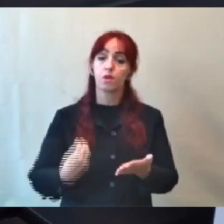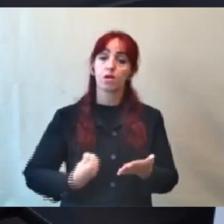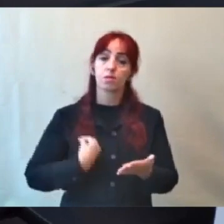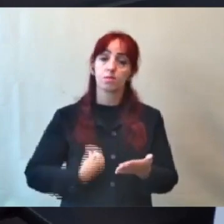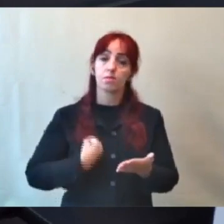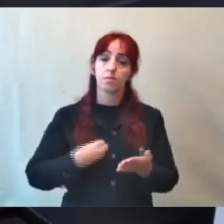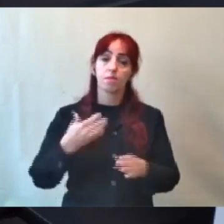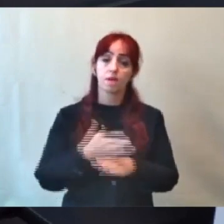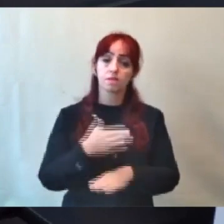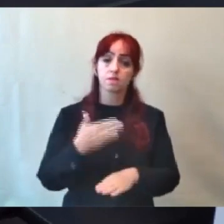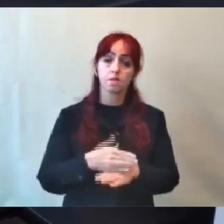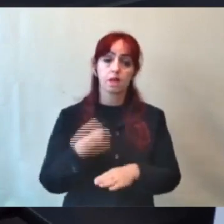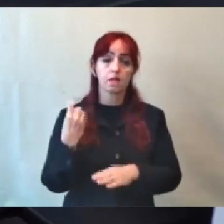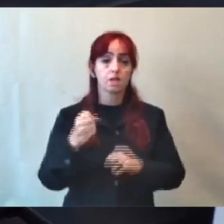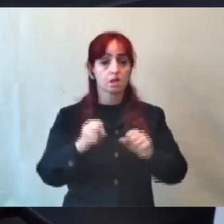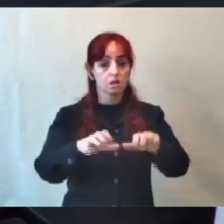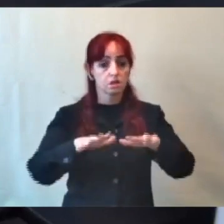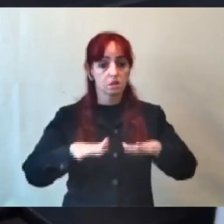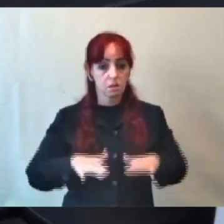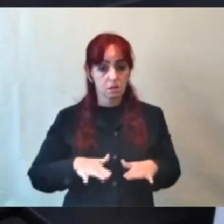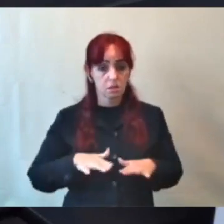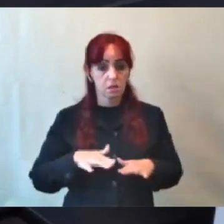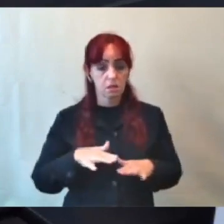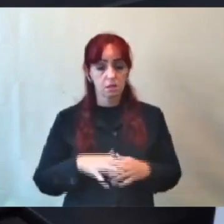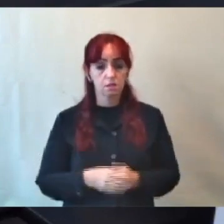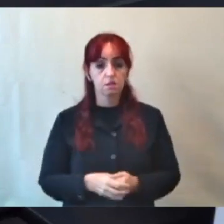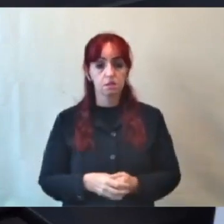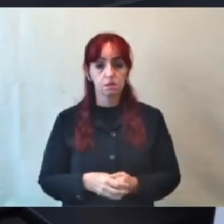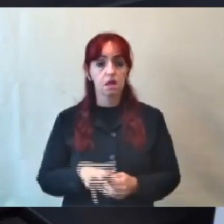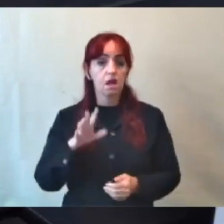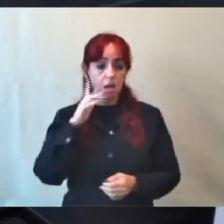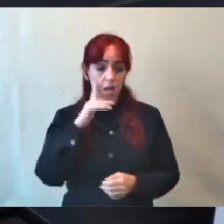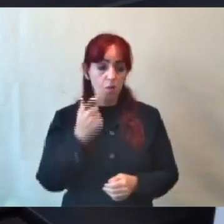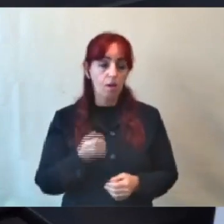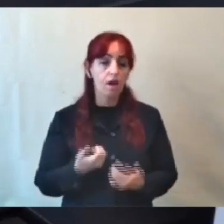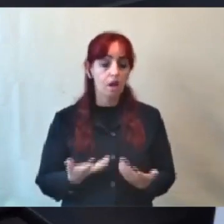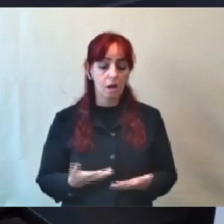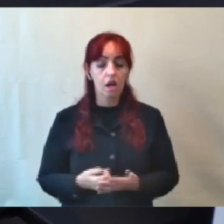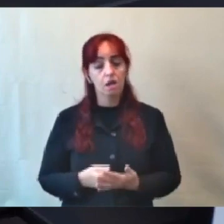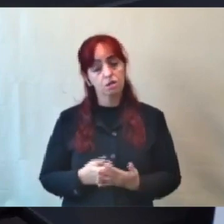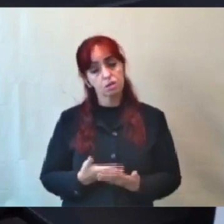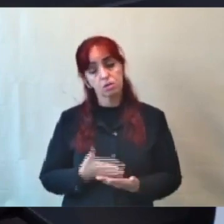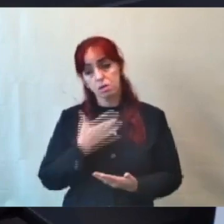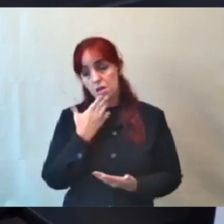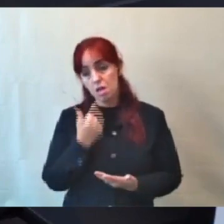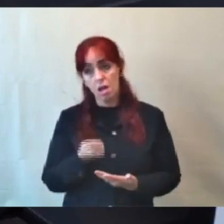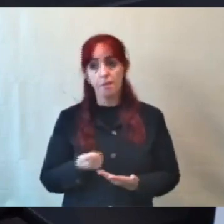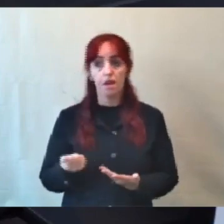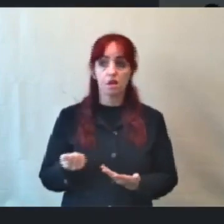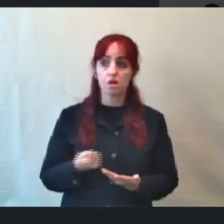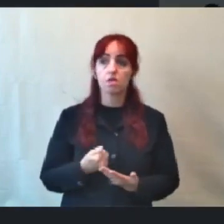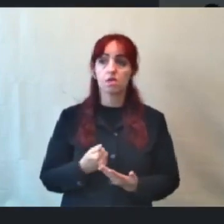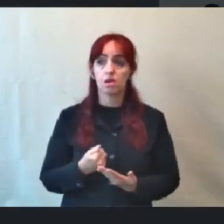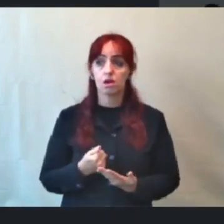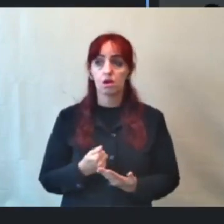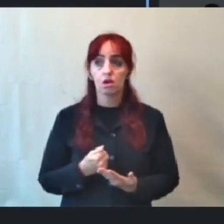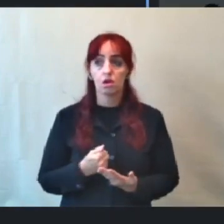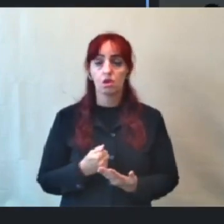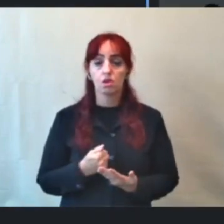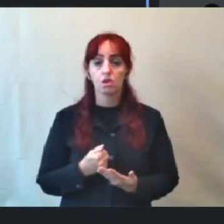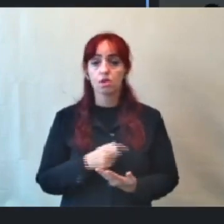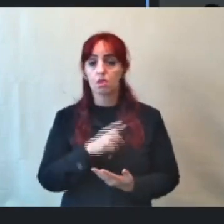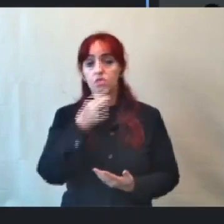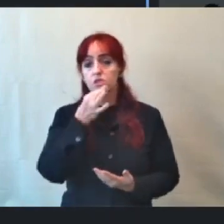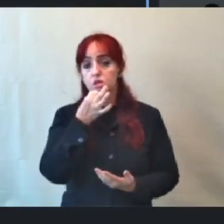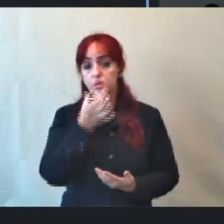pública que nós vamos deliberar na sequência, e aí eu acho que fica razoável da forma como o senhor está propondo. Não, com o maior